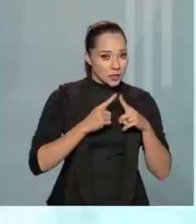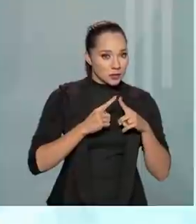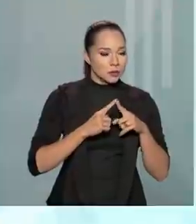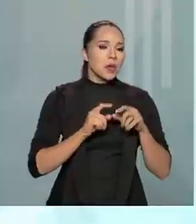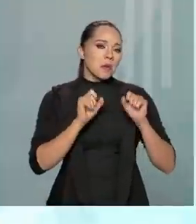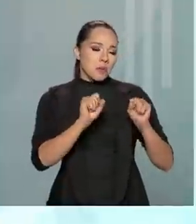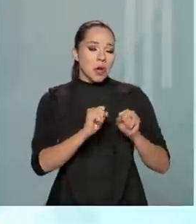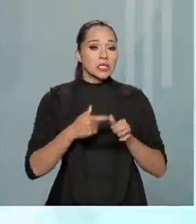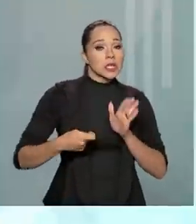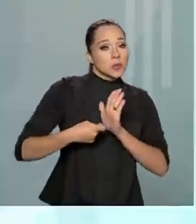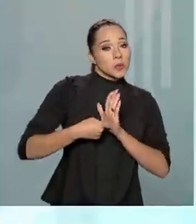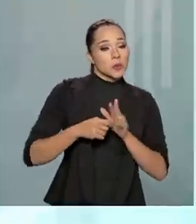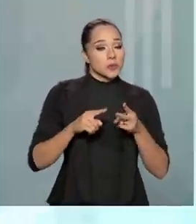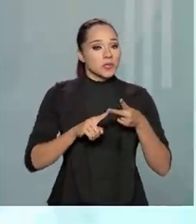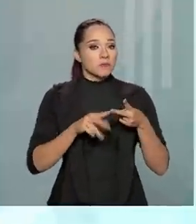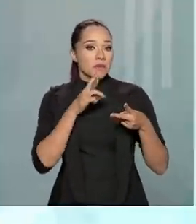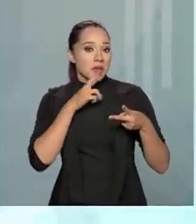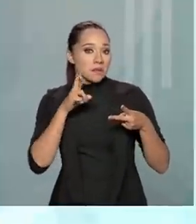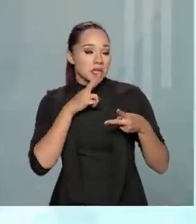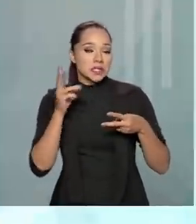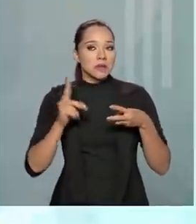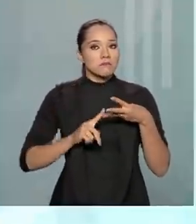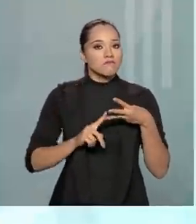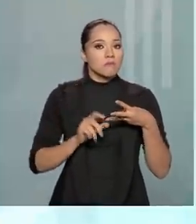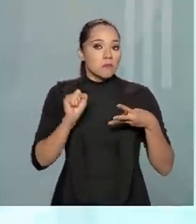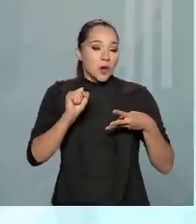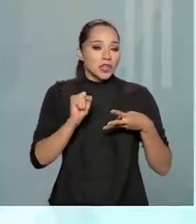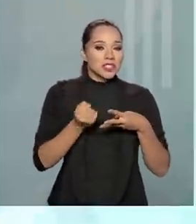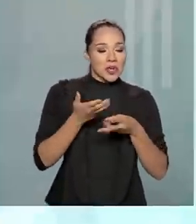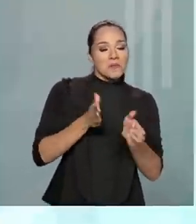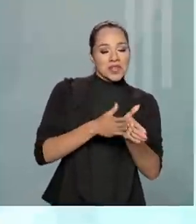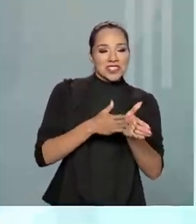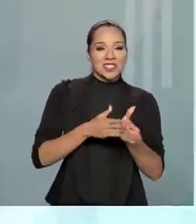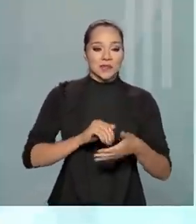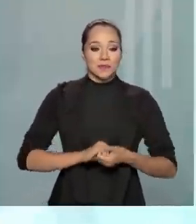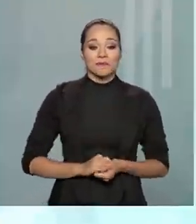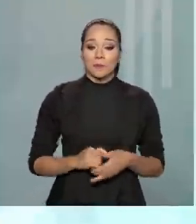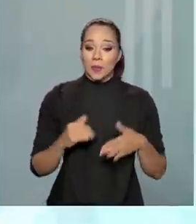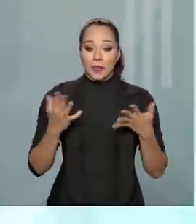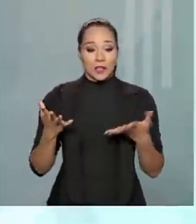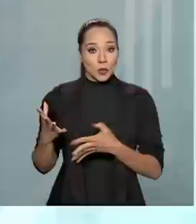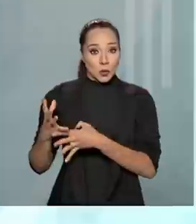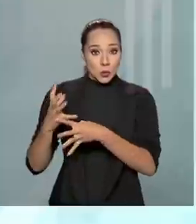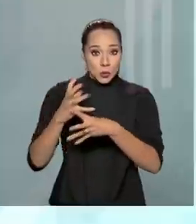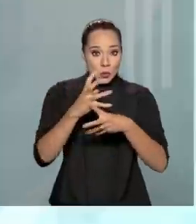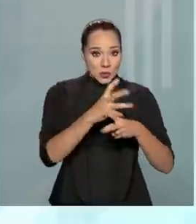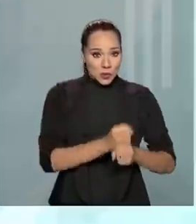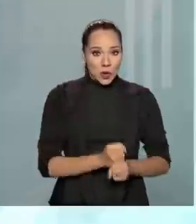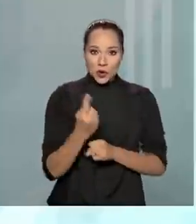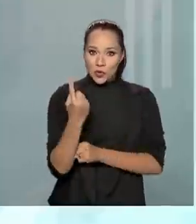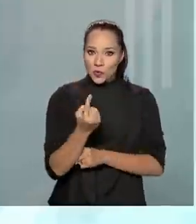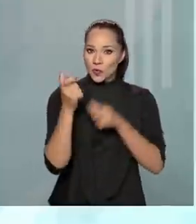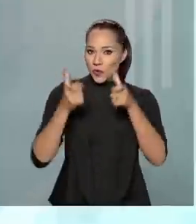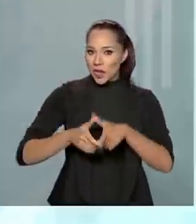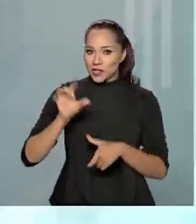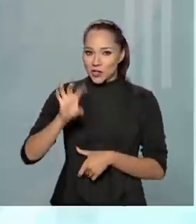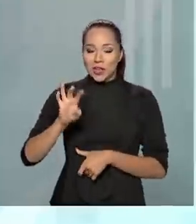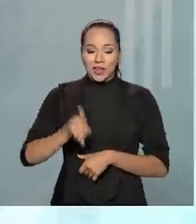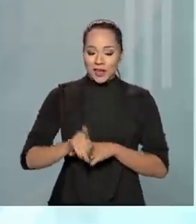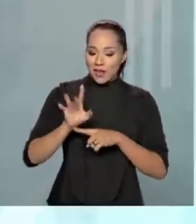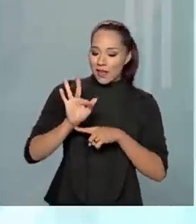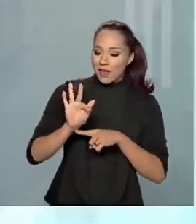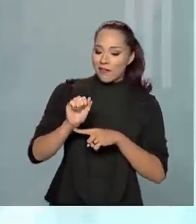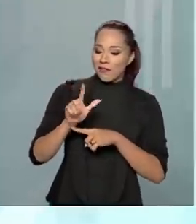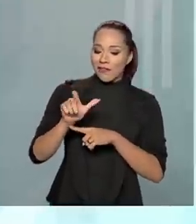que pode ser uma denúncia, pode ser uma reclamação, pode ser um elogio. Então nós juntamos essas ferramentas em um único local, que é o Fala.br.